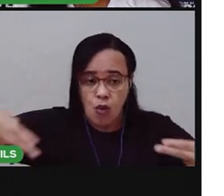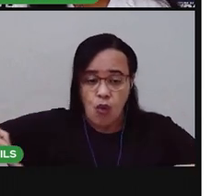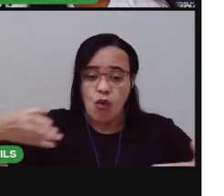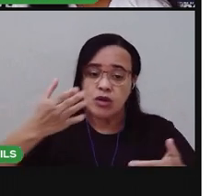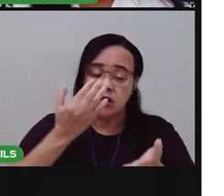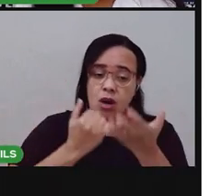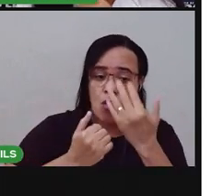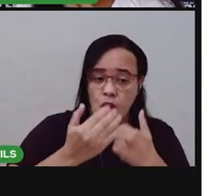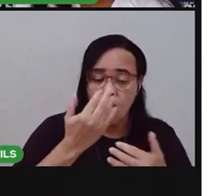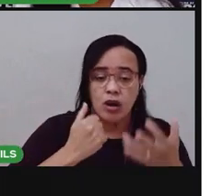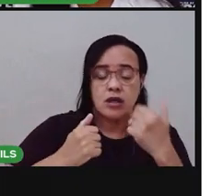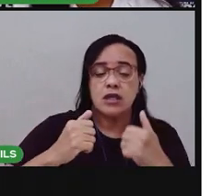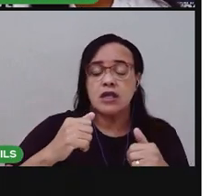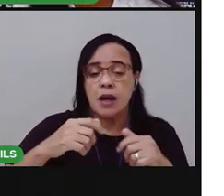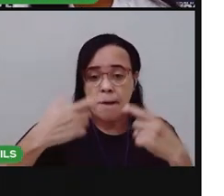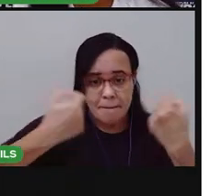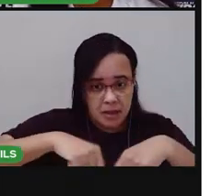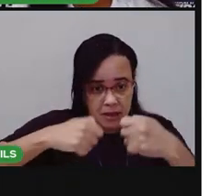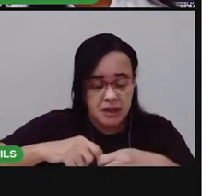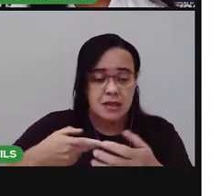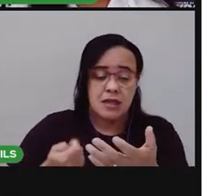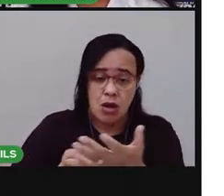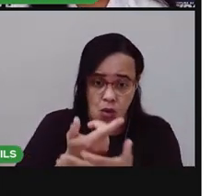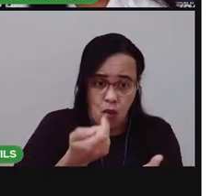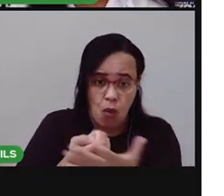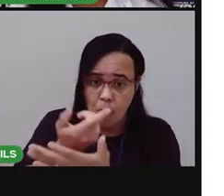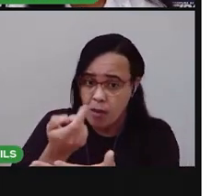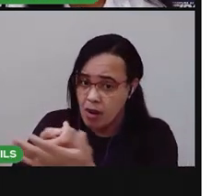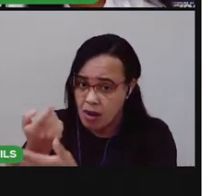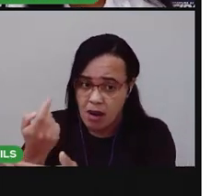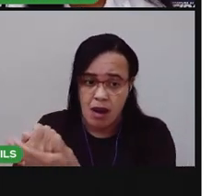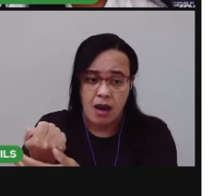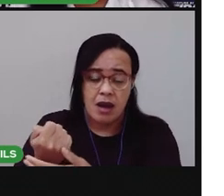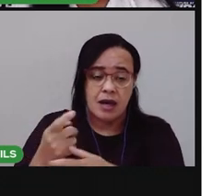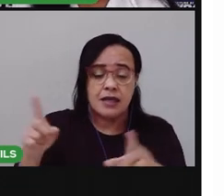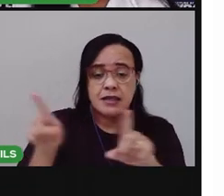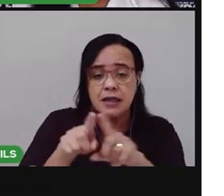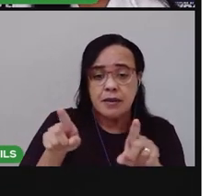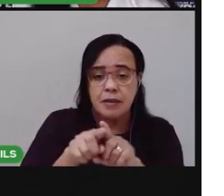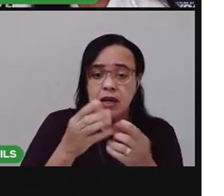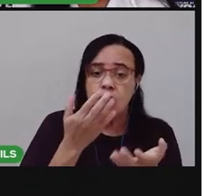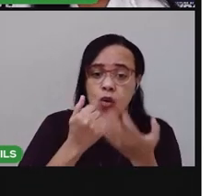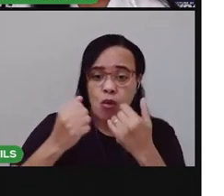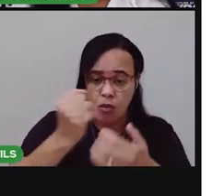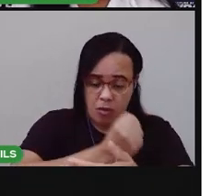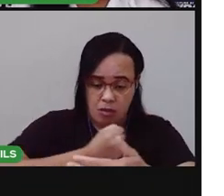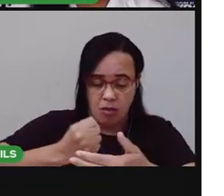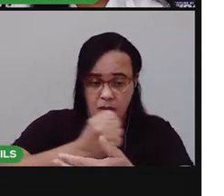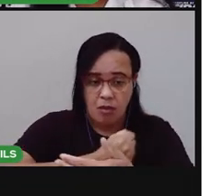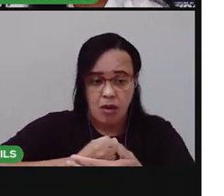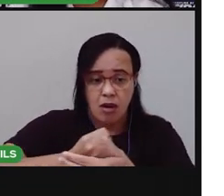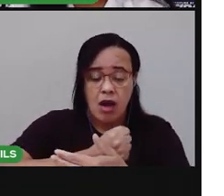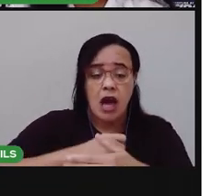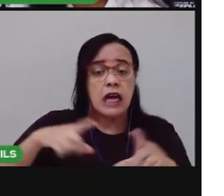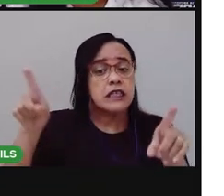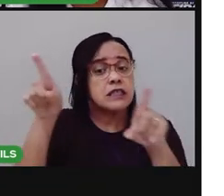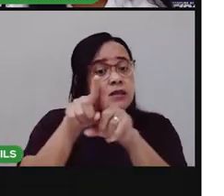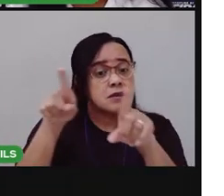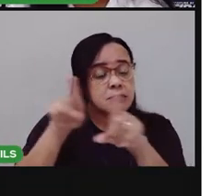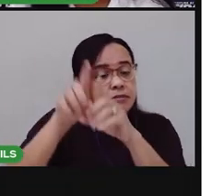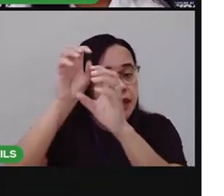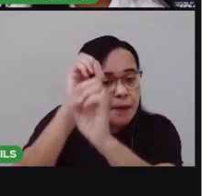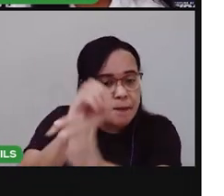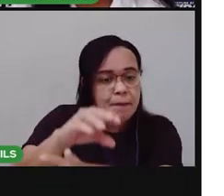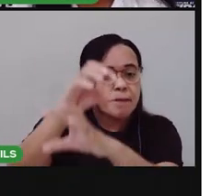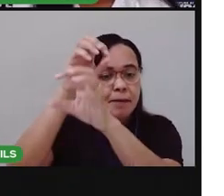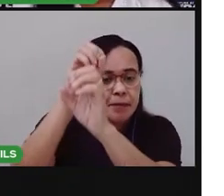Cozinhar, né? Manipular ali o fogão. Educar. Então, quem garante a